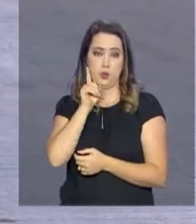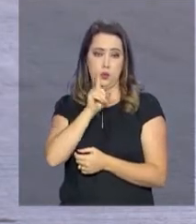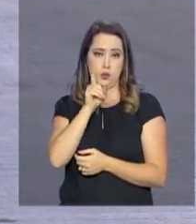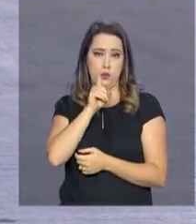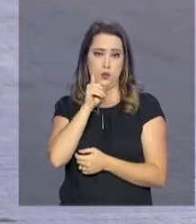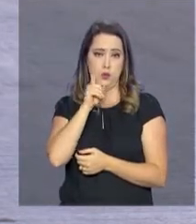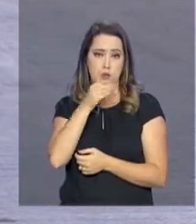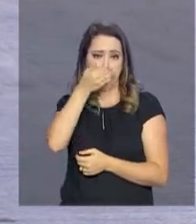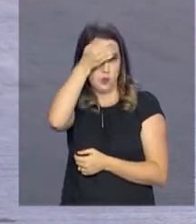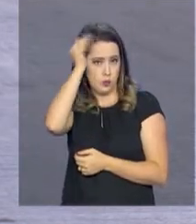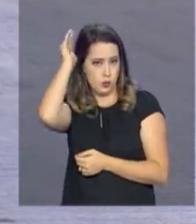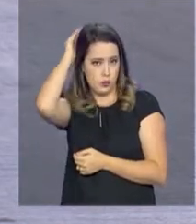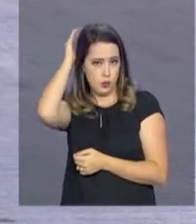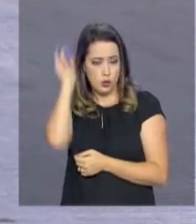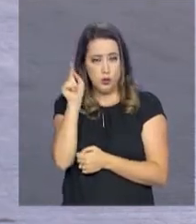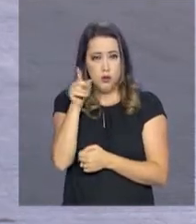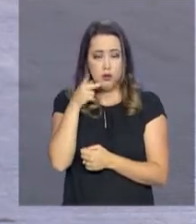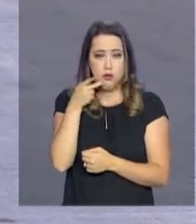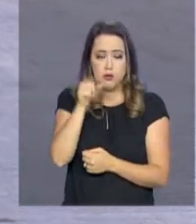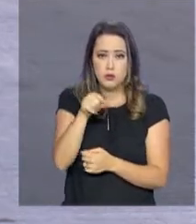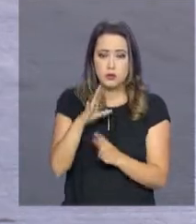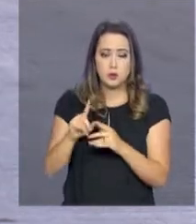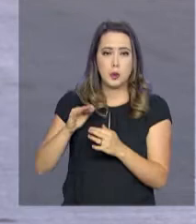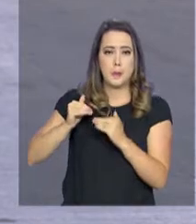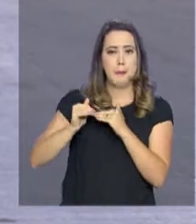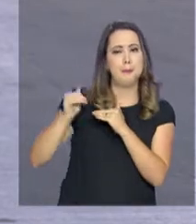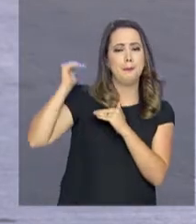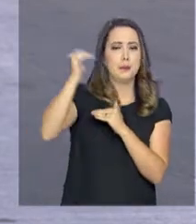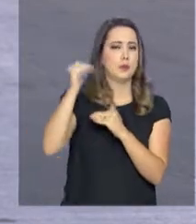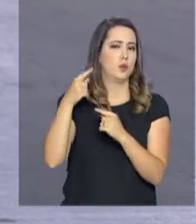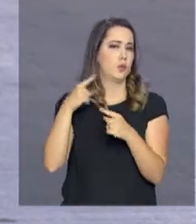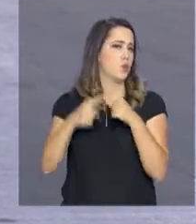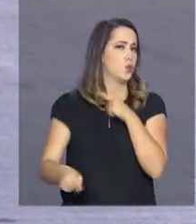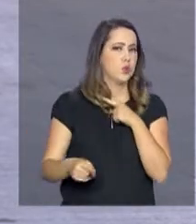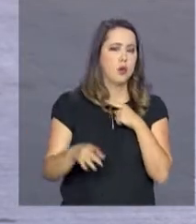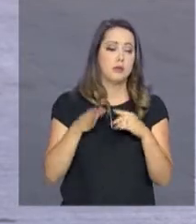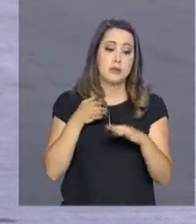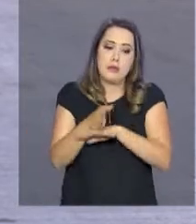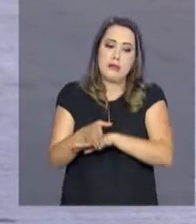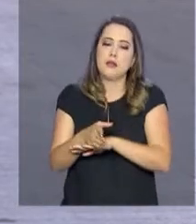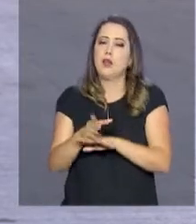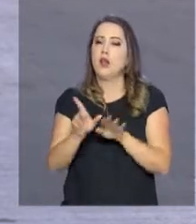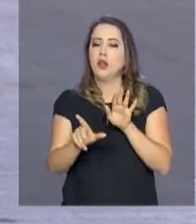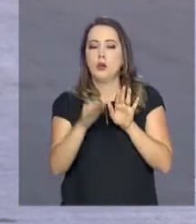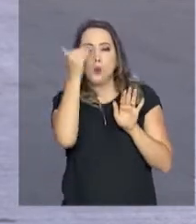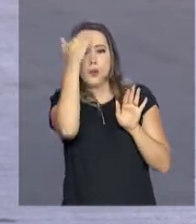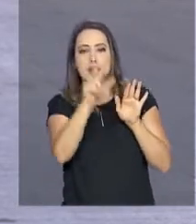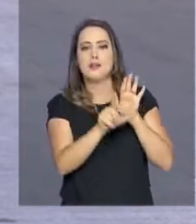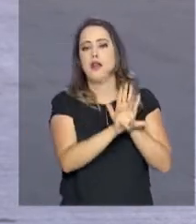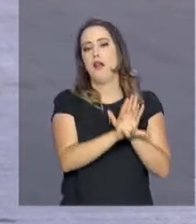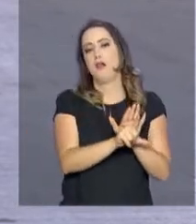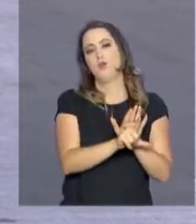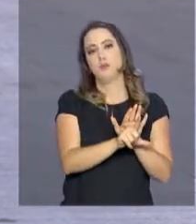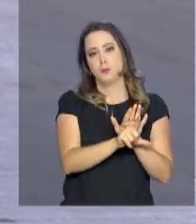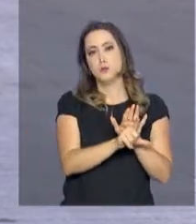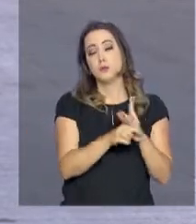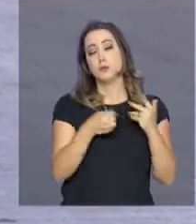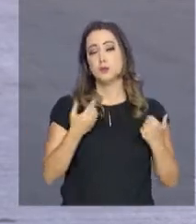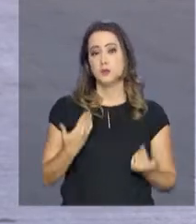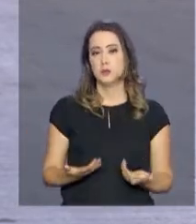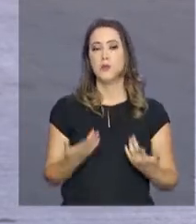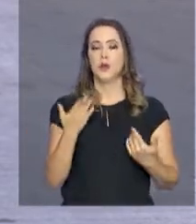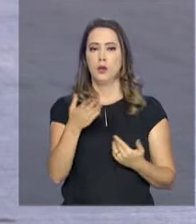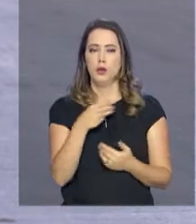ilegal. Por enquanto, o principal foco de ação do governo brasileiro é para garantir que sejam obedecidos os prazos da